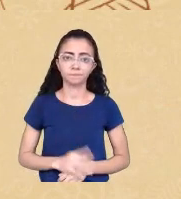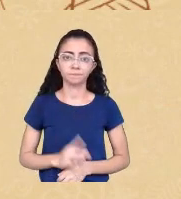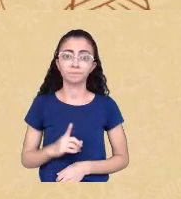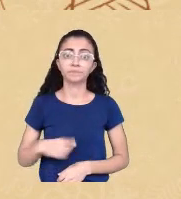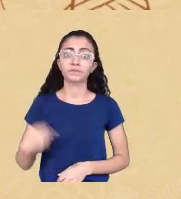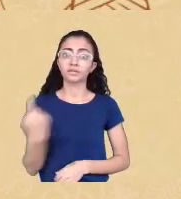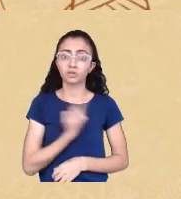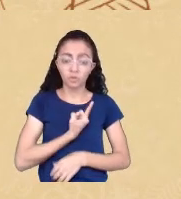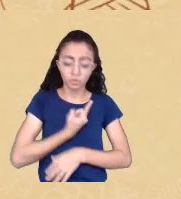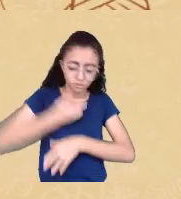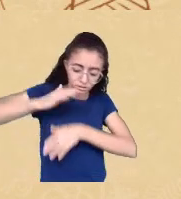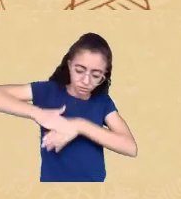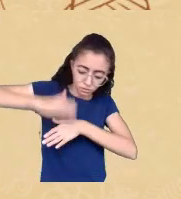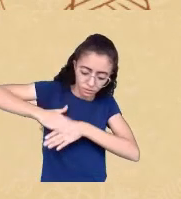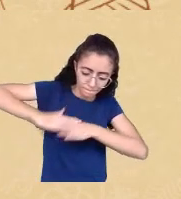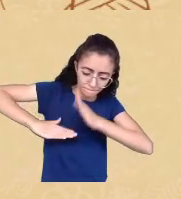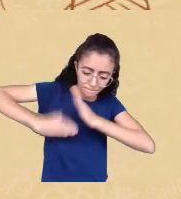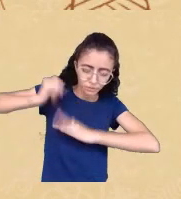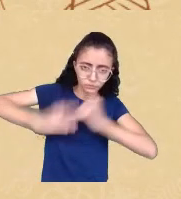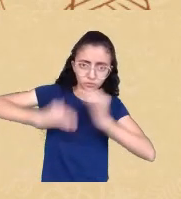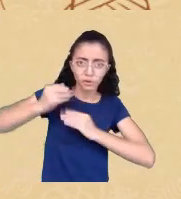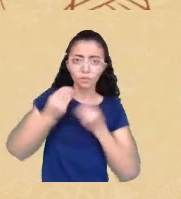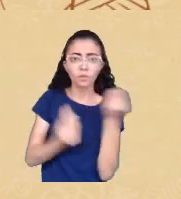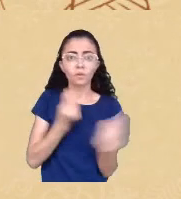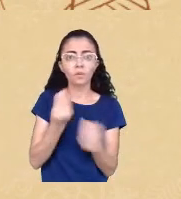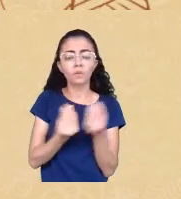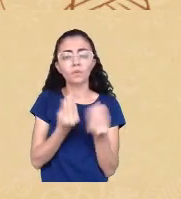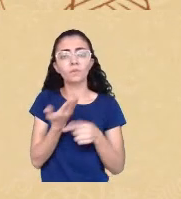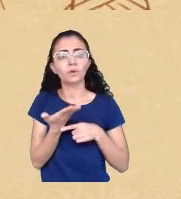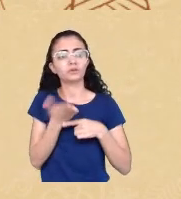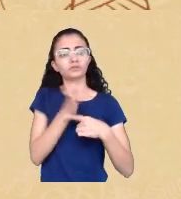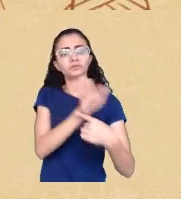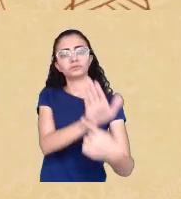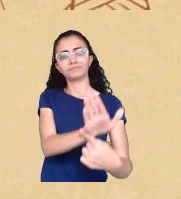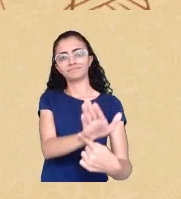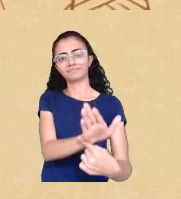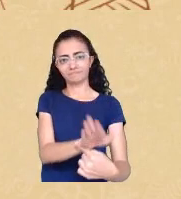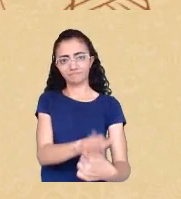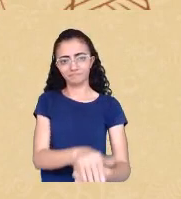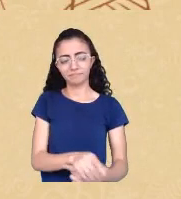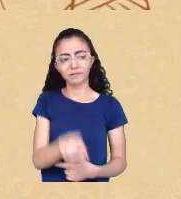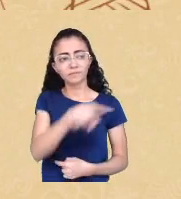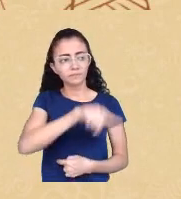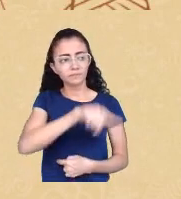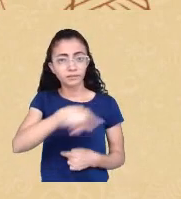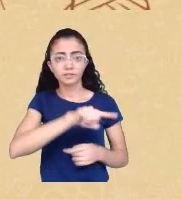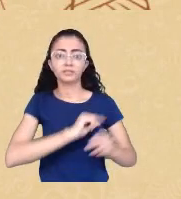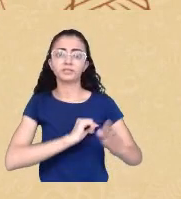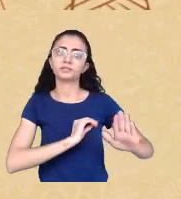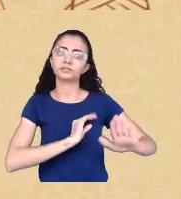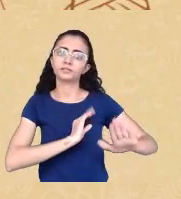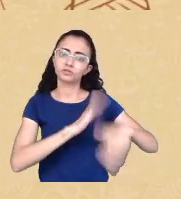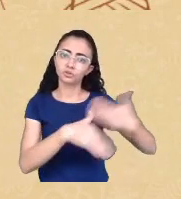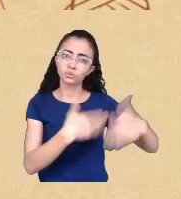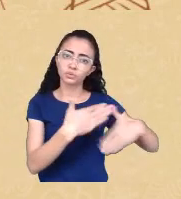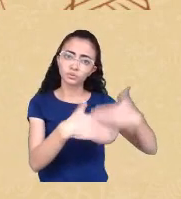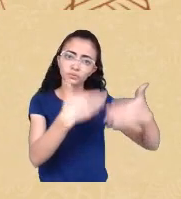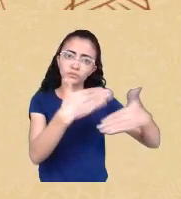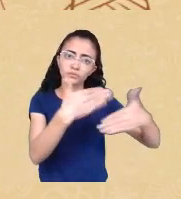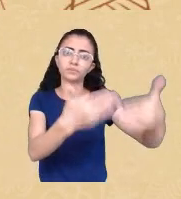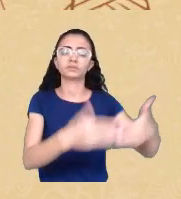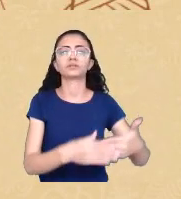profissional nós possamos ajudá-los a criar processos de emancipação